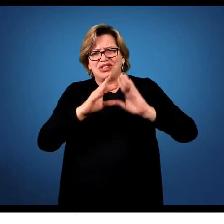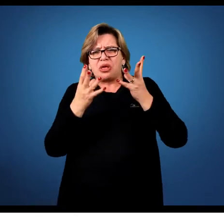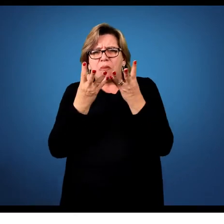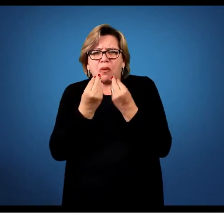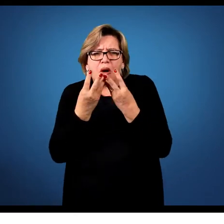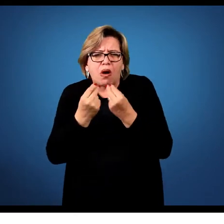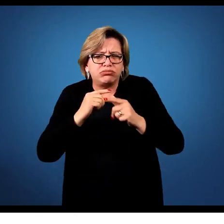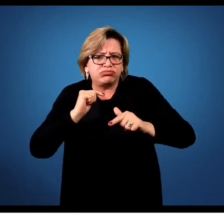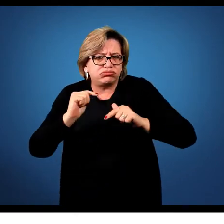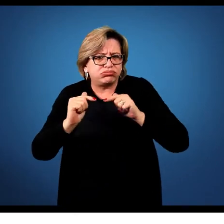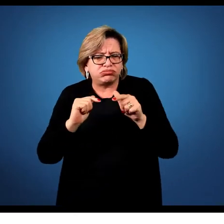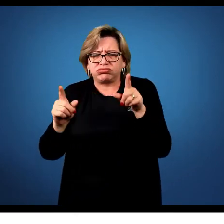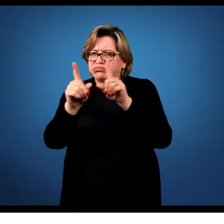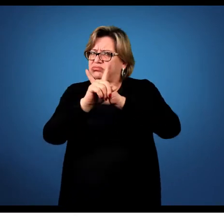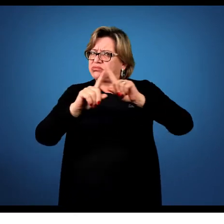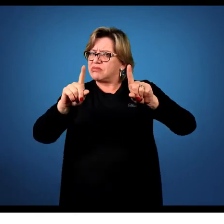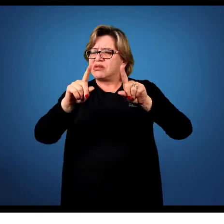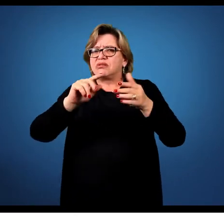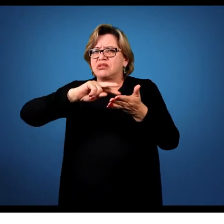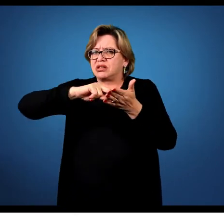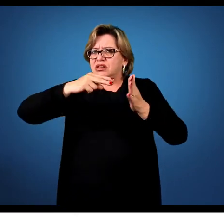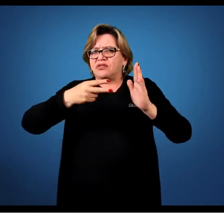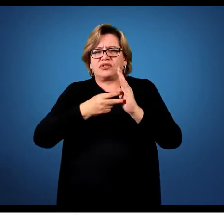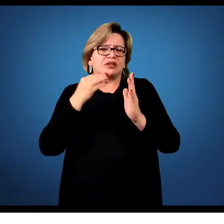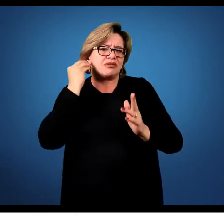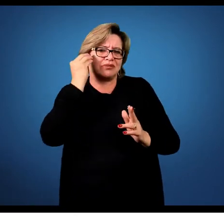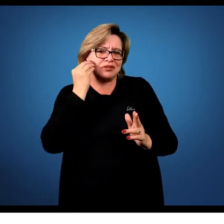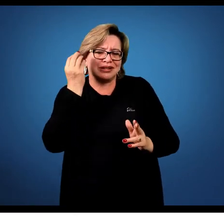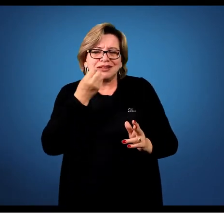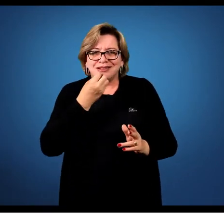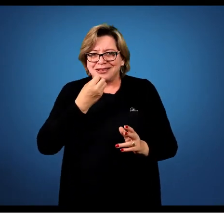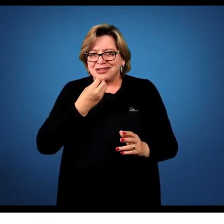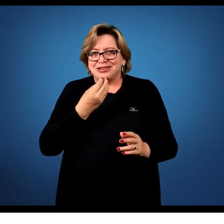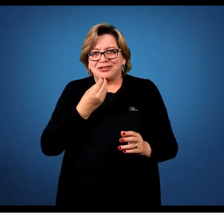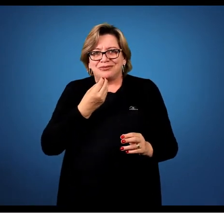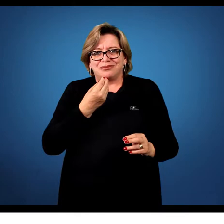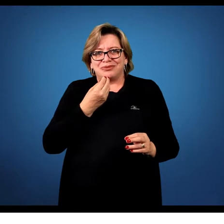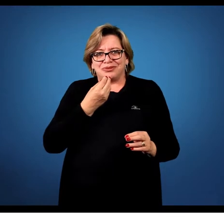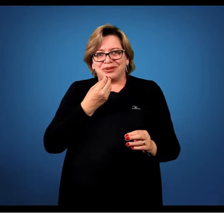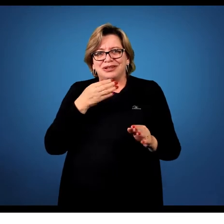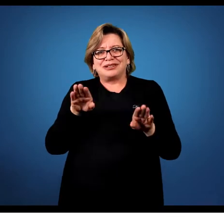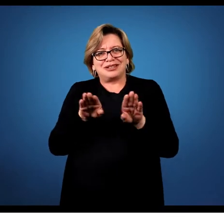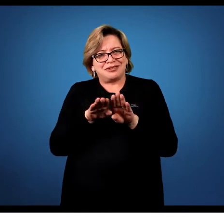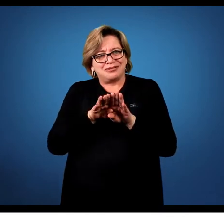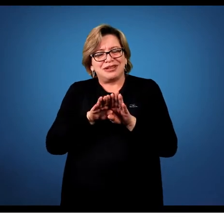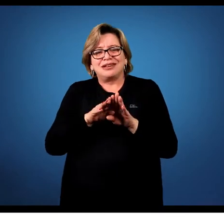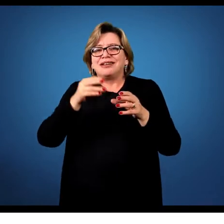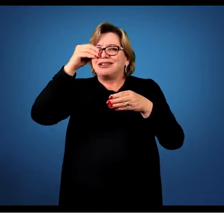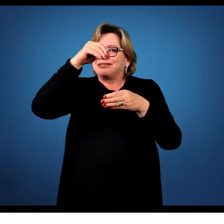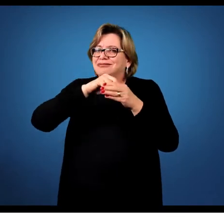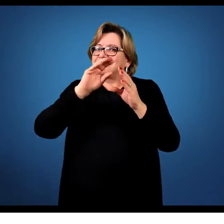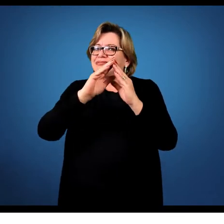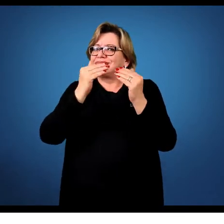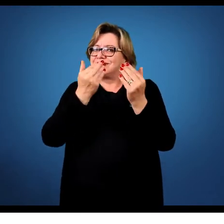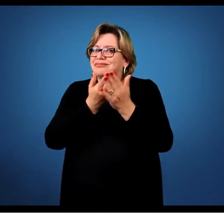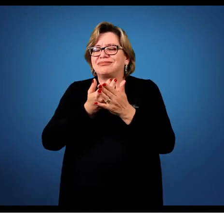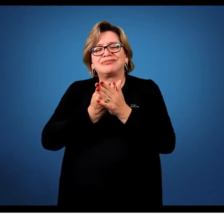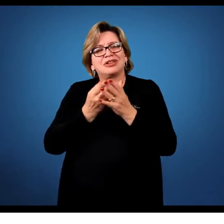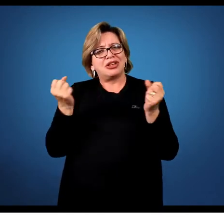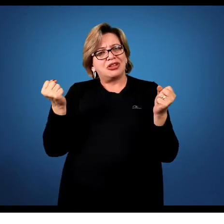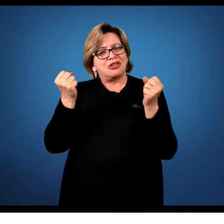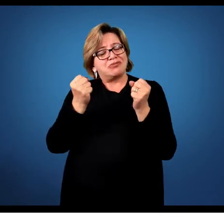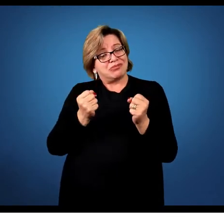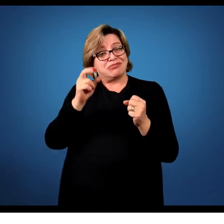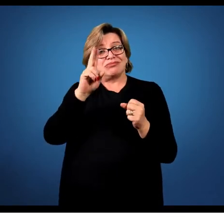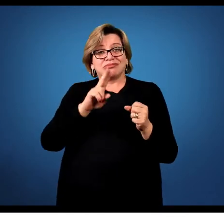não determina que é uma experiência significativa. Ele vai falar disso dentro da escola e a gente pode relacionar também em outros espaços.